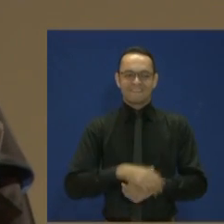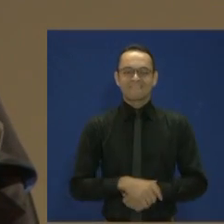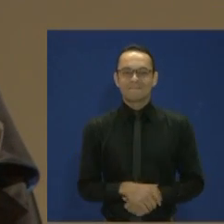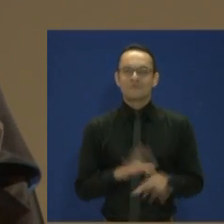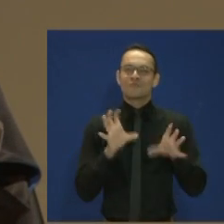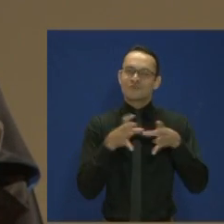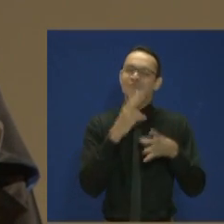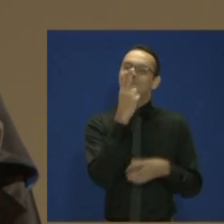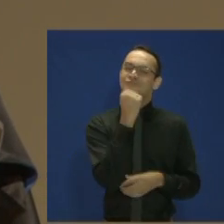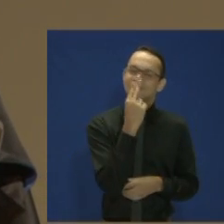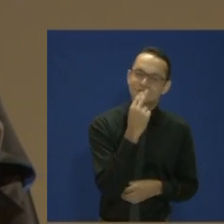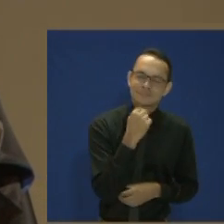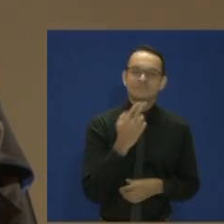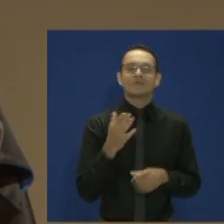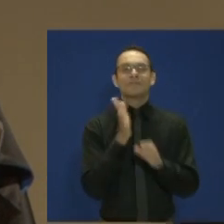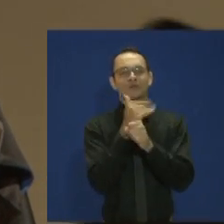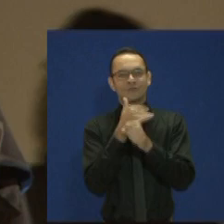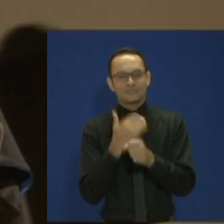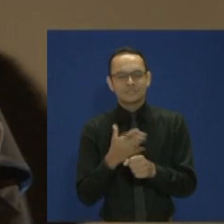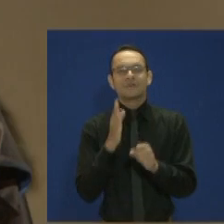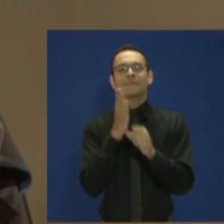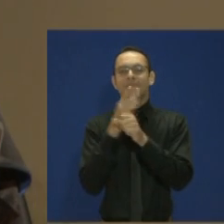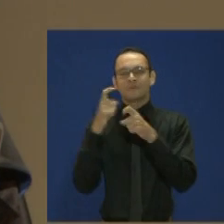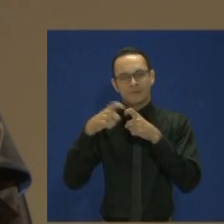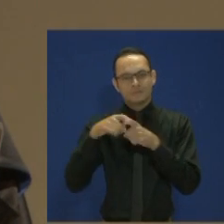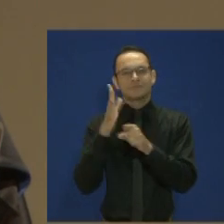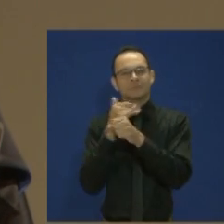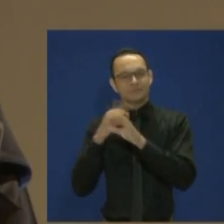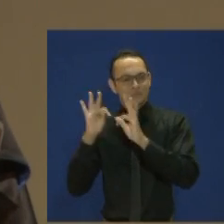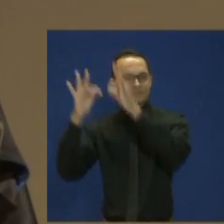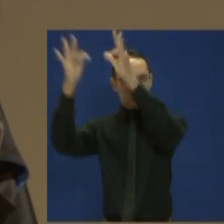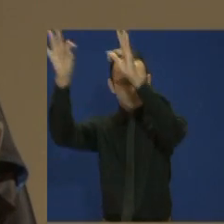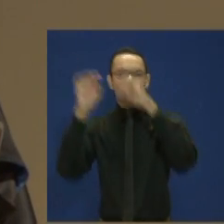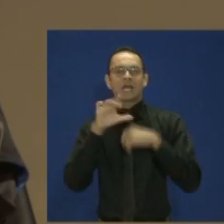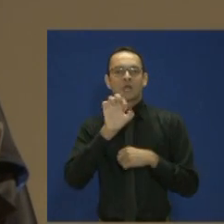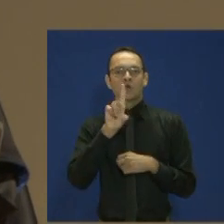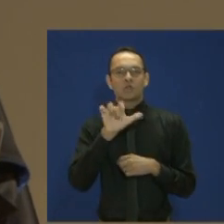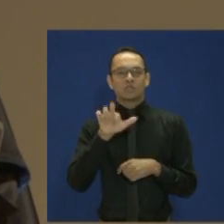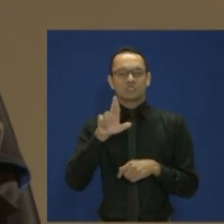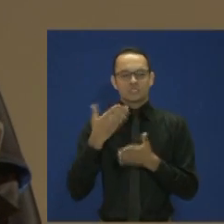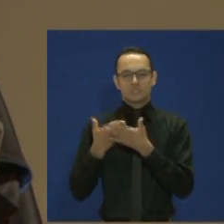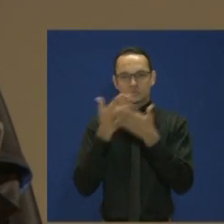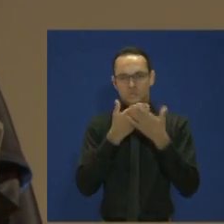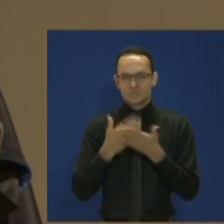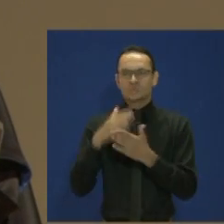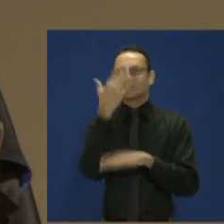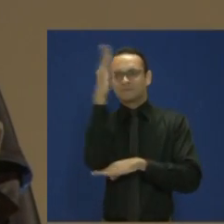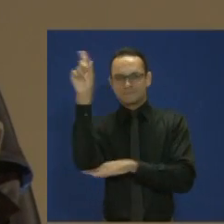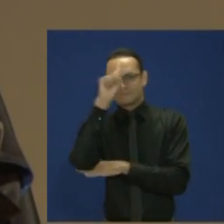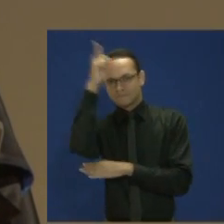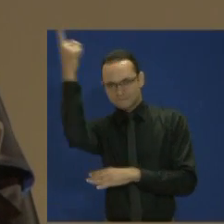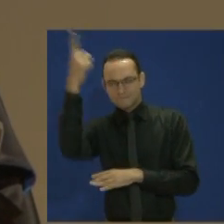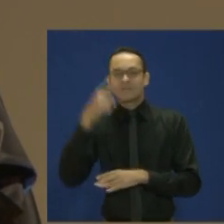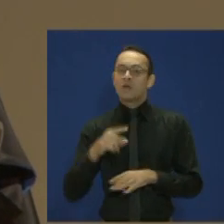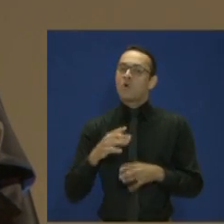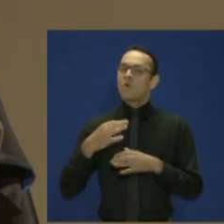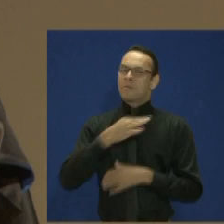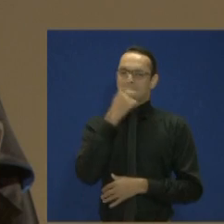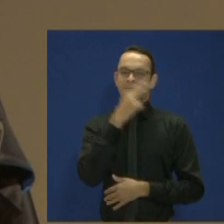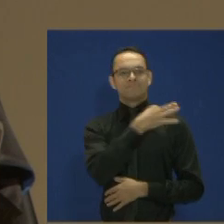Nutricionistas, biomédicos, biólogos, biotecnólogos e ecólogos, é uma honra estar ao lado de vocês essa noite.